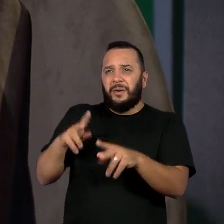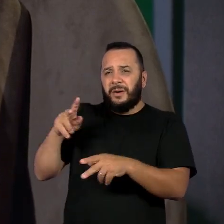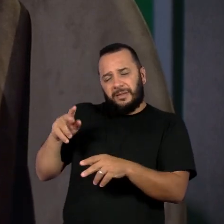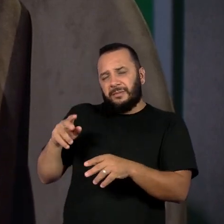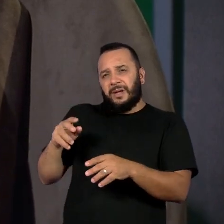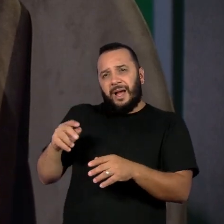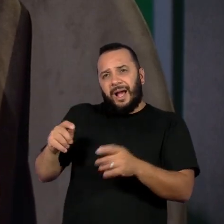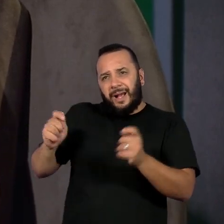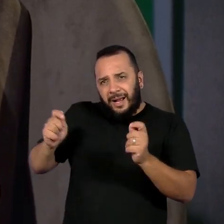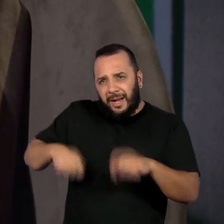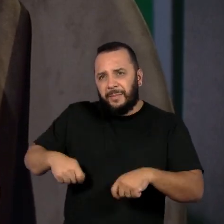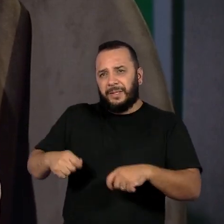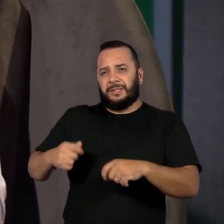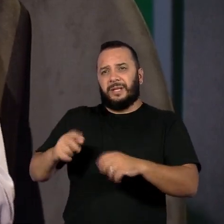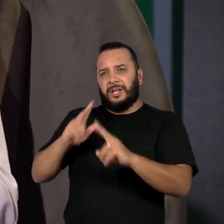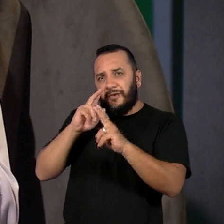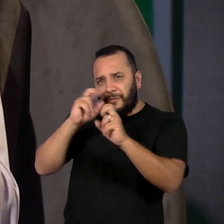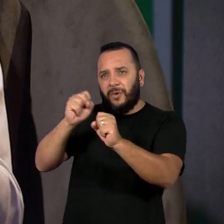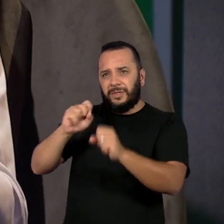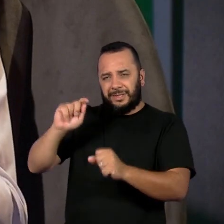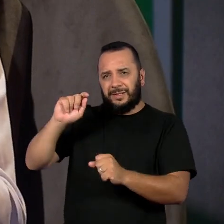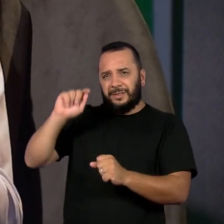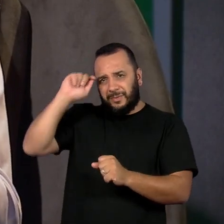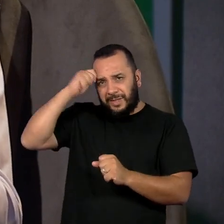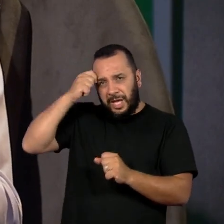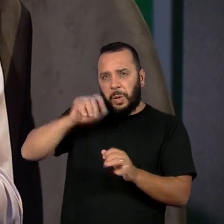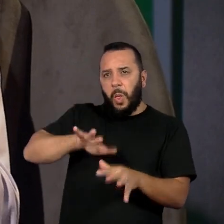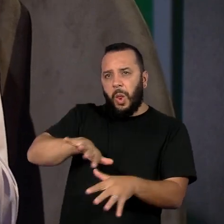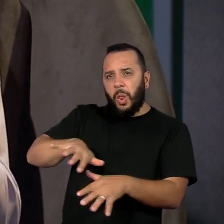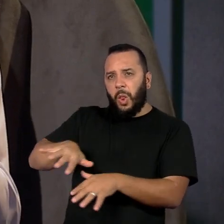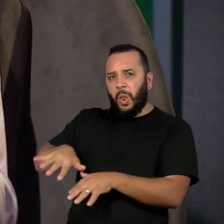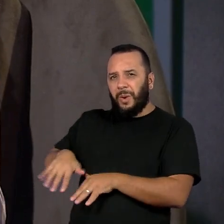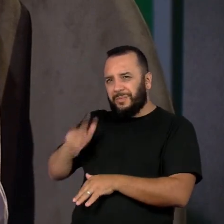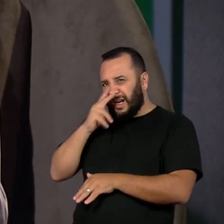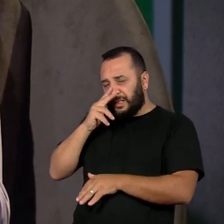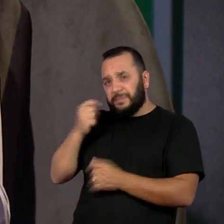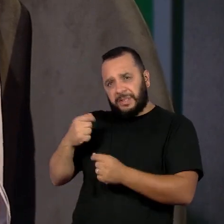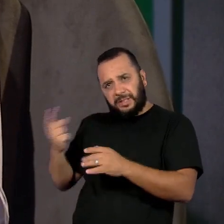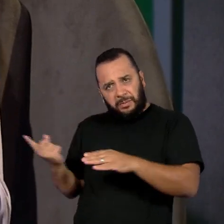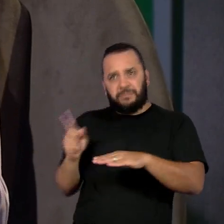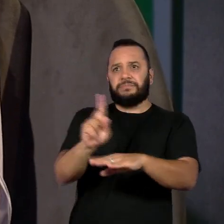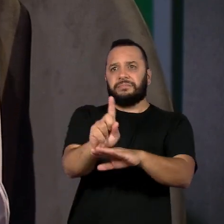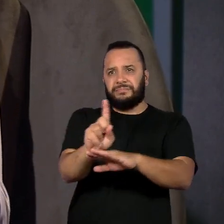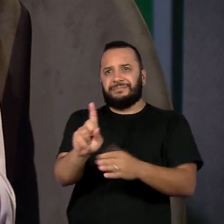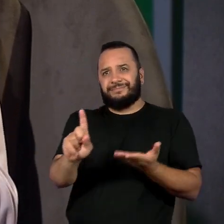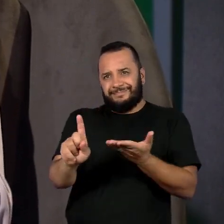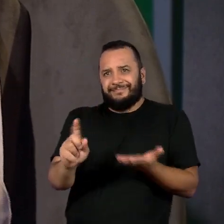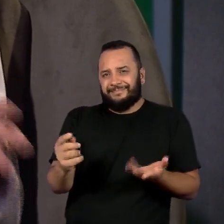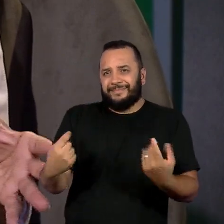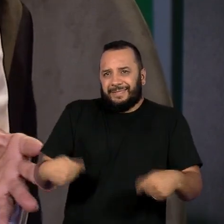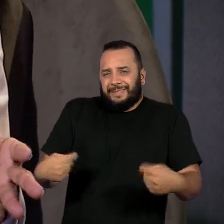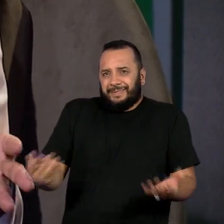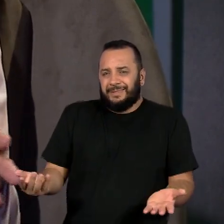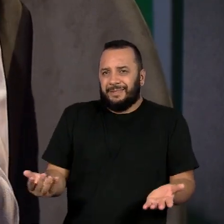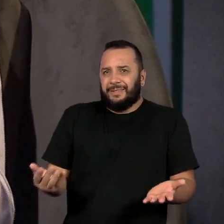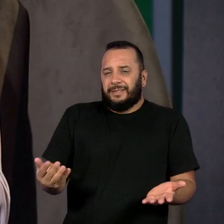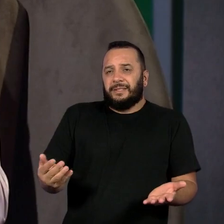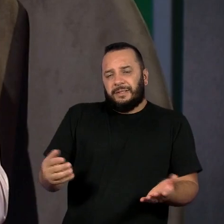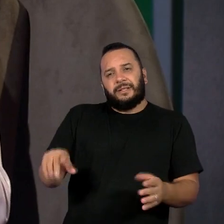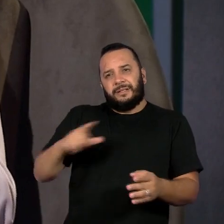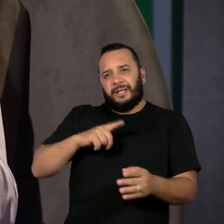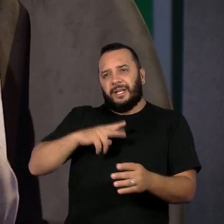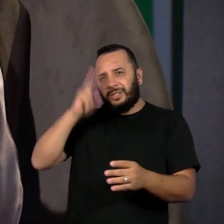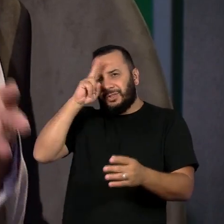potencial do negro, além dos limites básicos que a gente percebe na história,